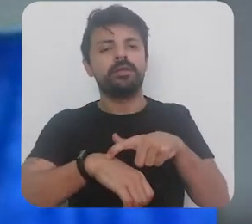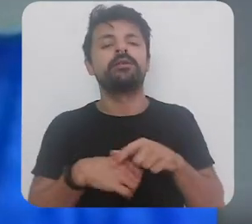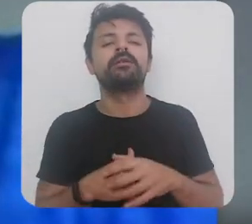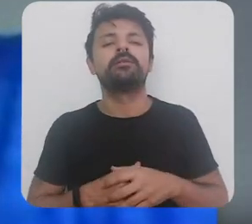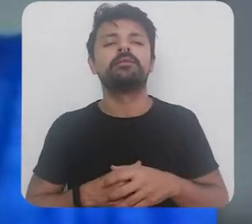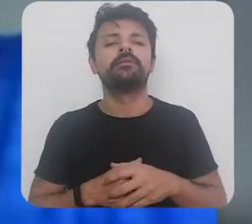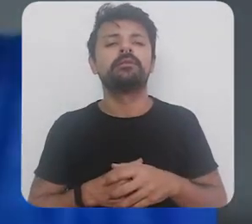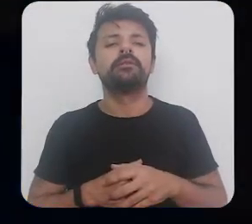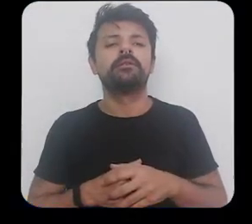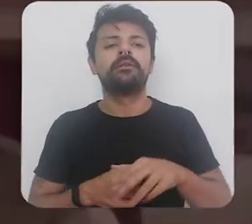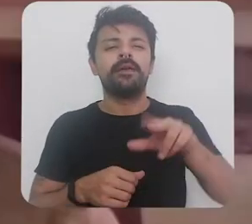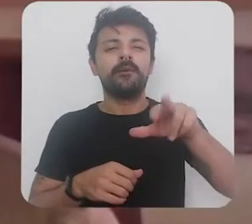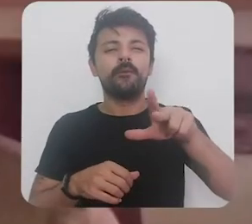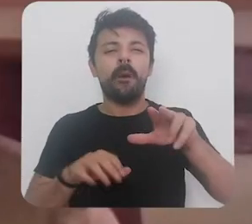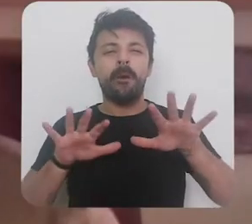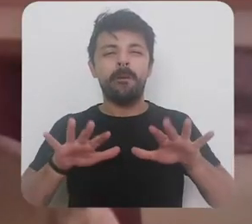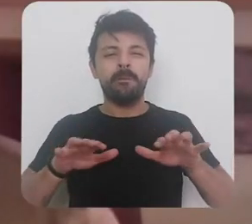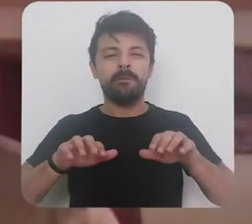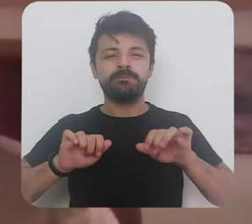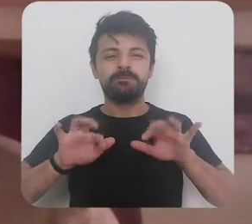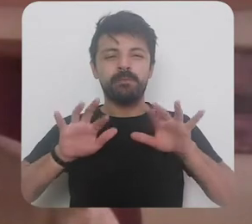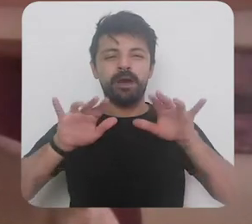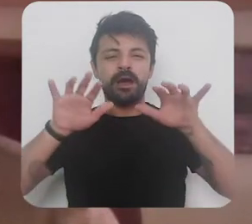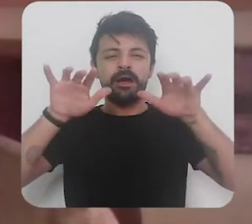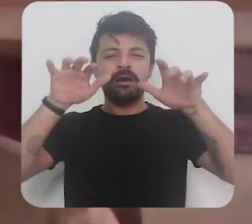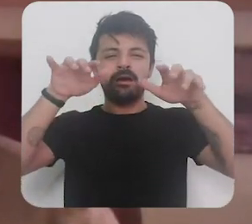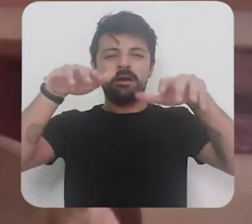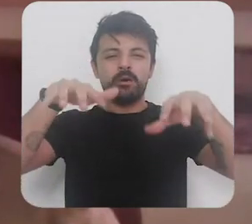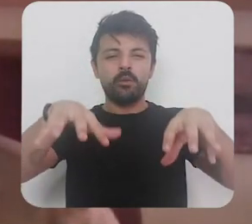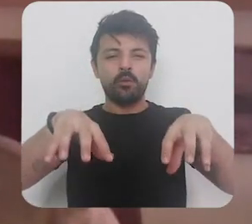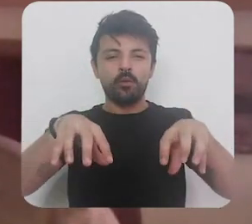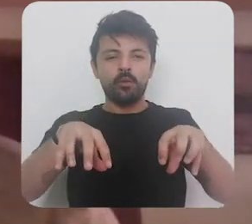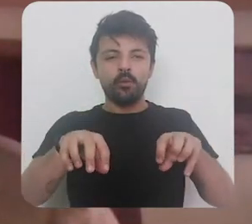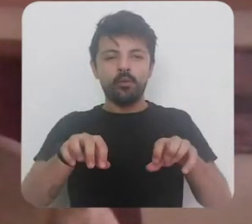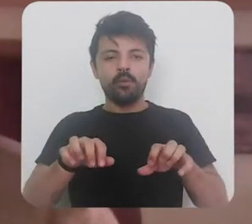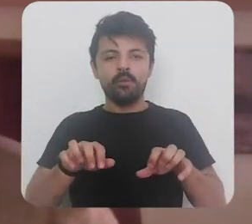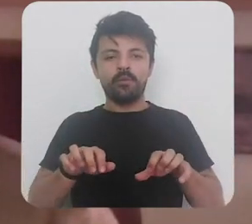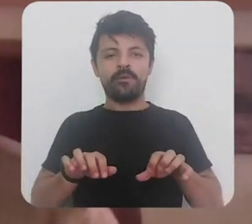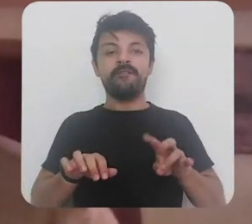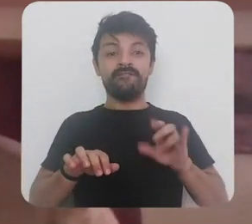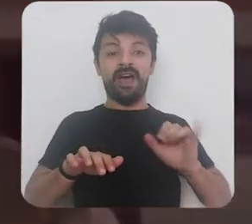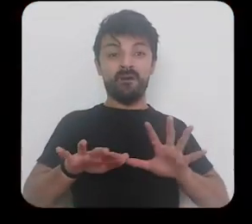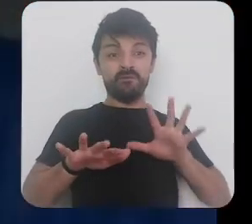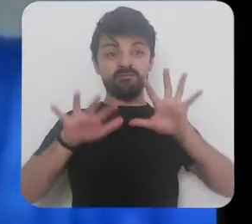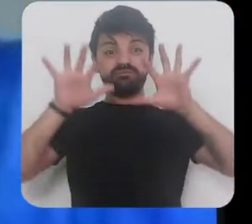como aquela aquele recuo do mar pré